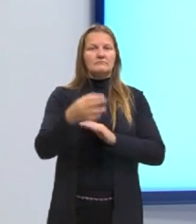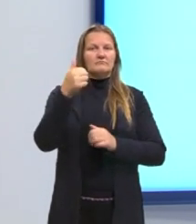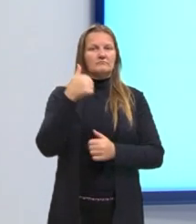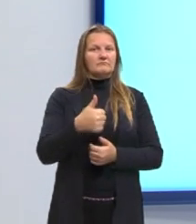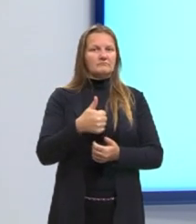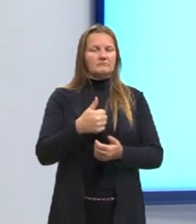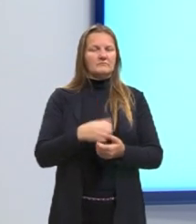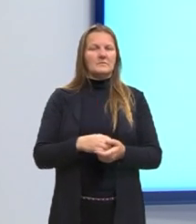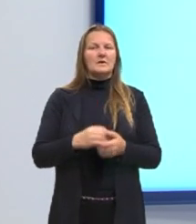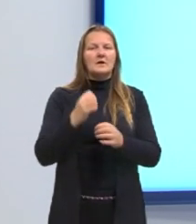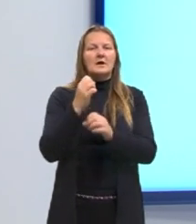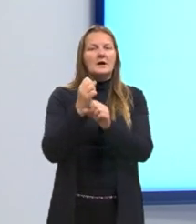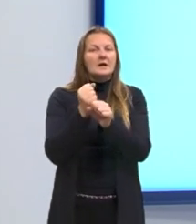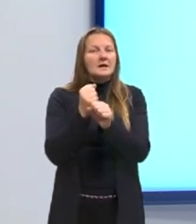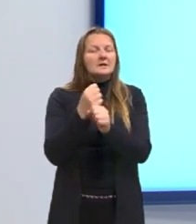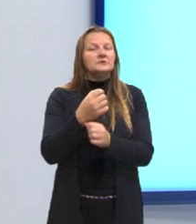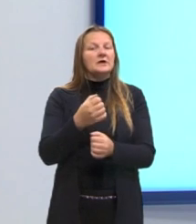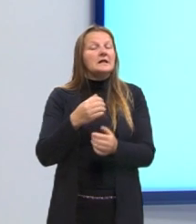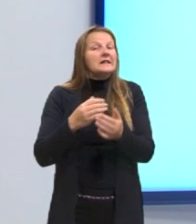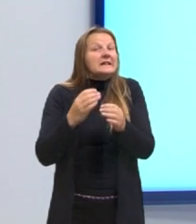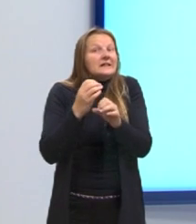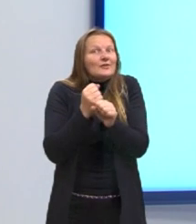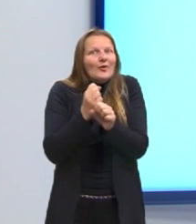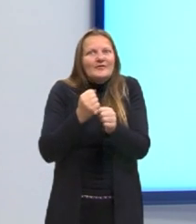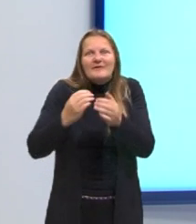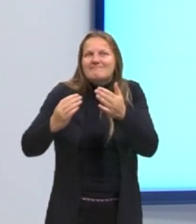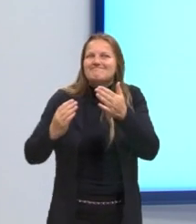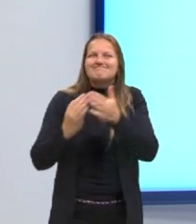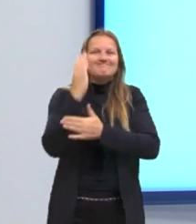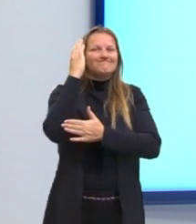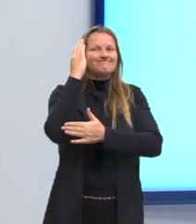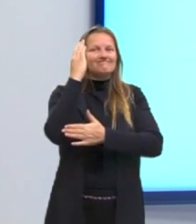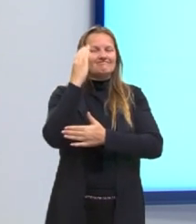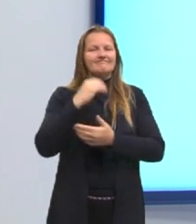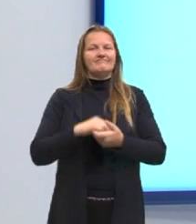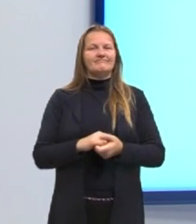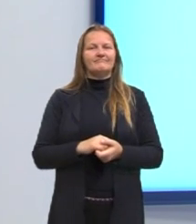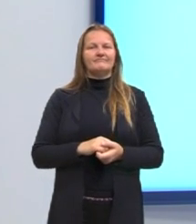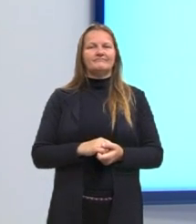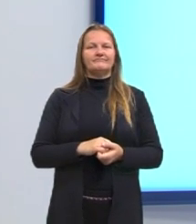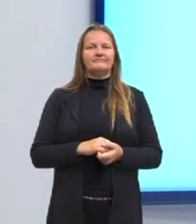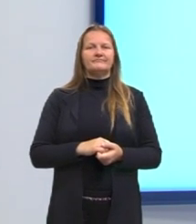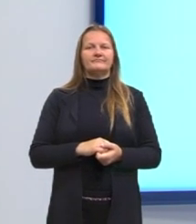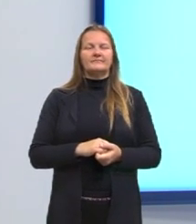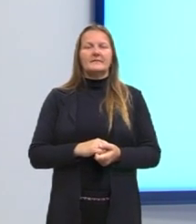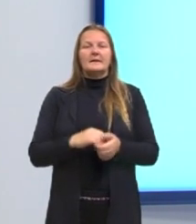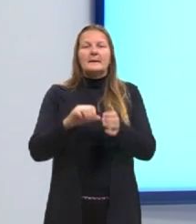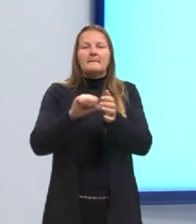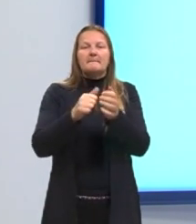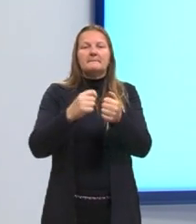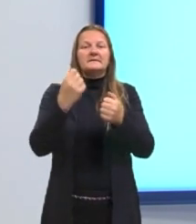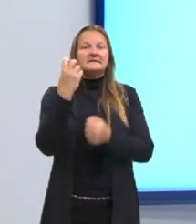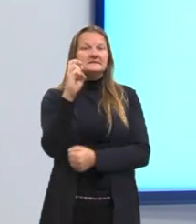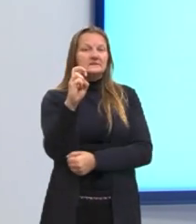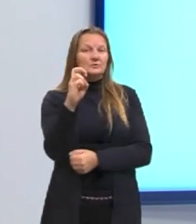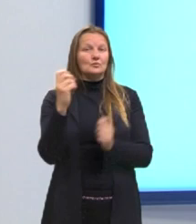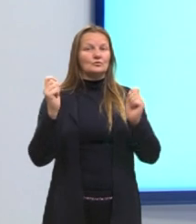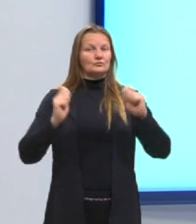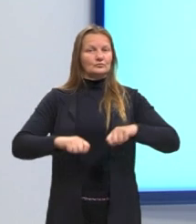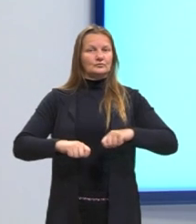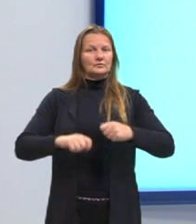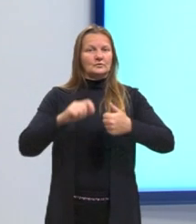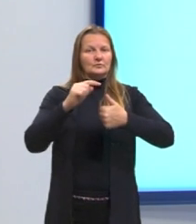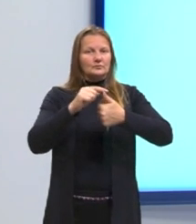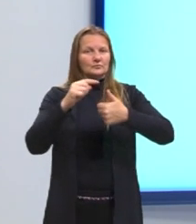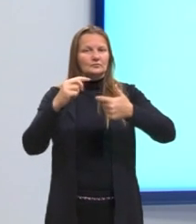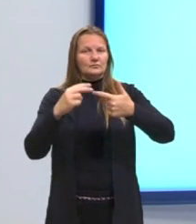garantindo a nota máxima neste primeiro requisito dos corretores. Então, são cinco competências. A gente sempre